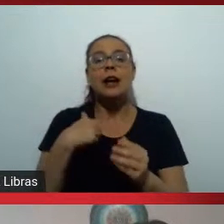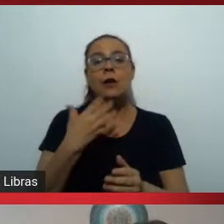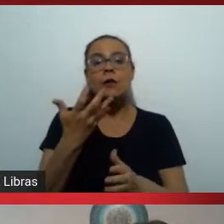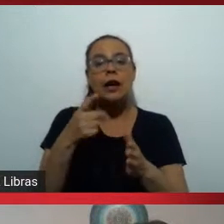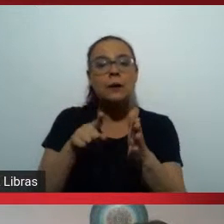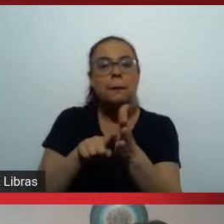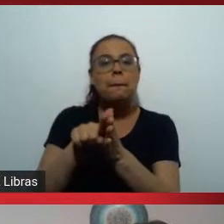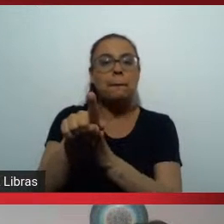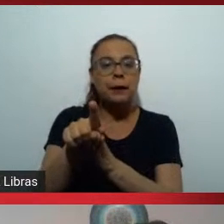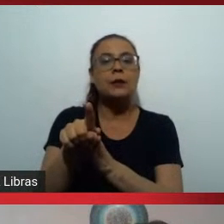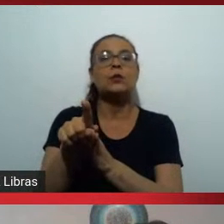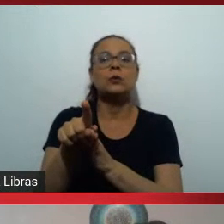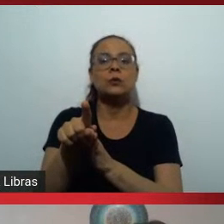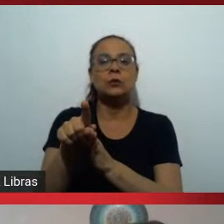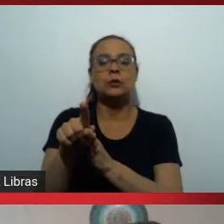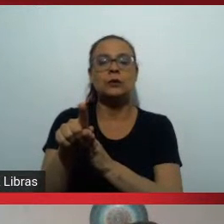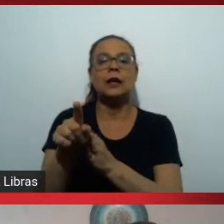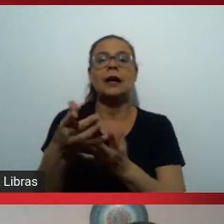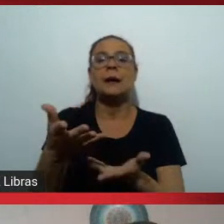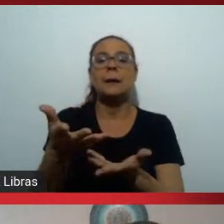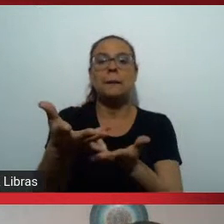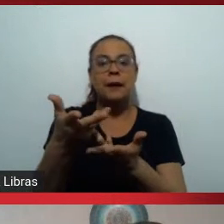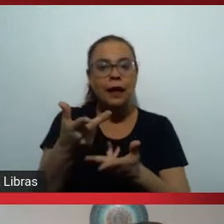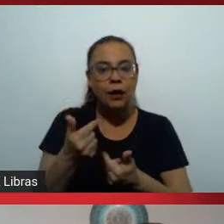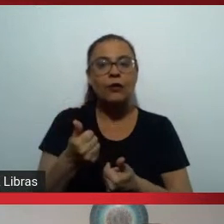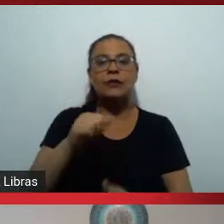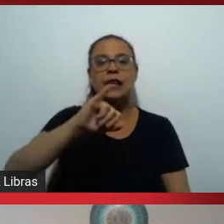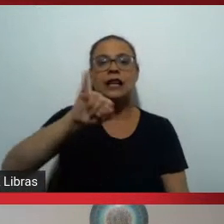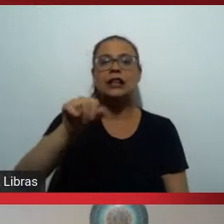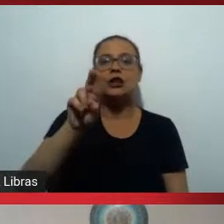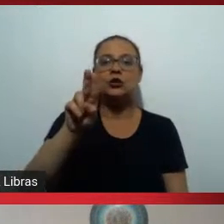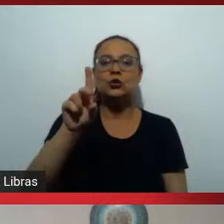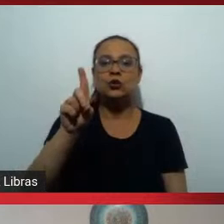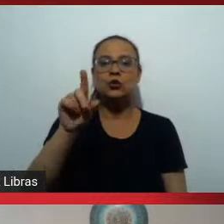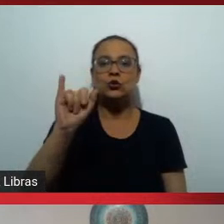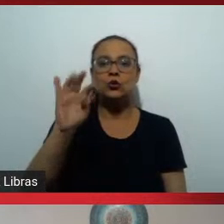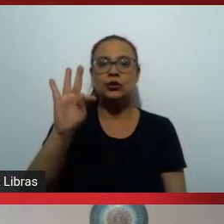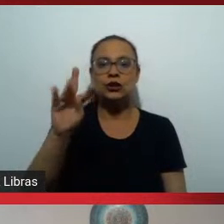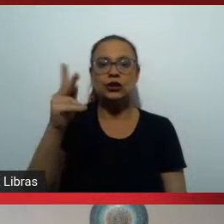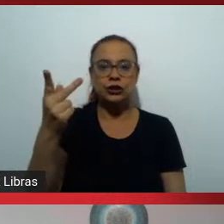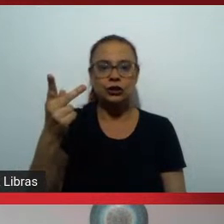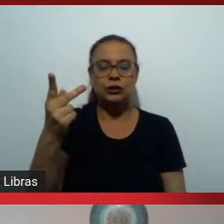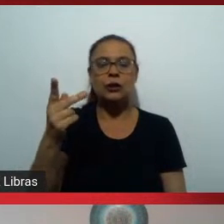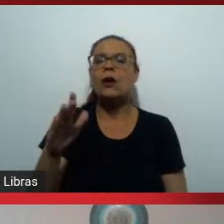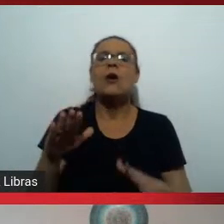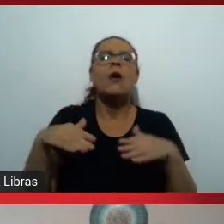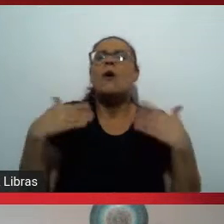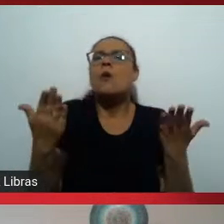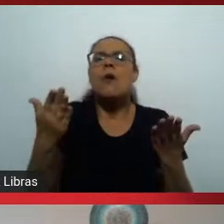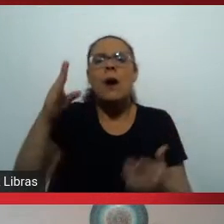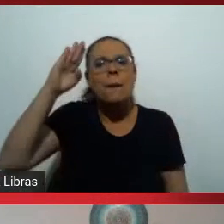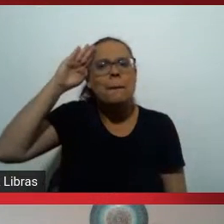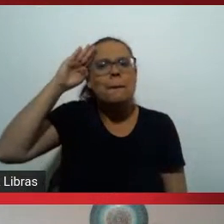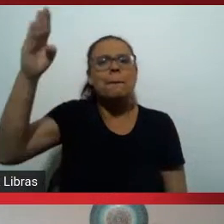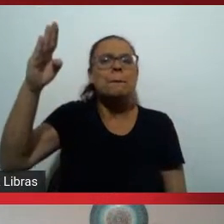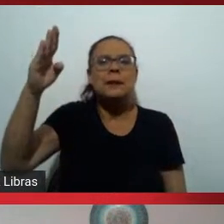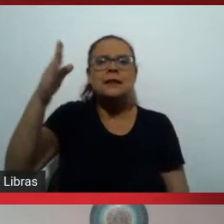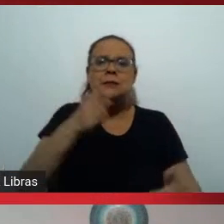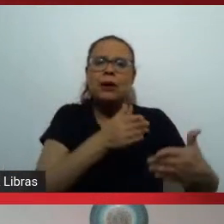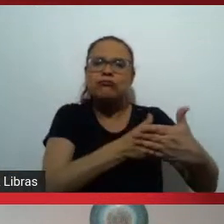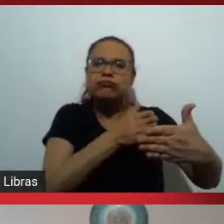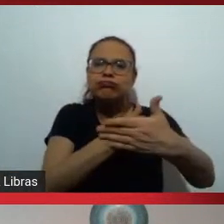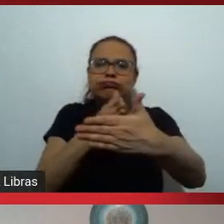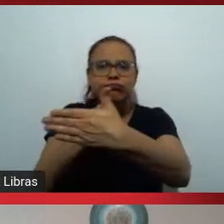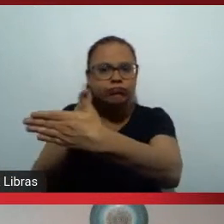para a nossa painelista Judite, quais são as principais barreiras que negras e